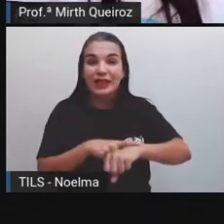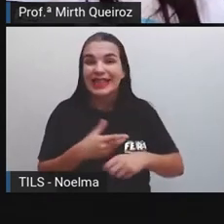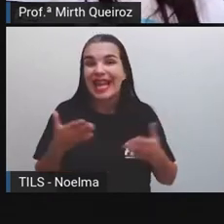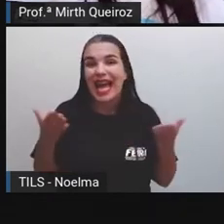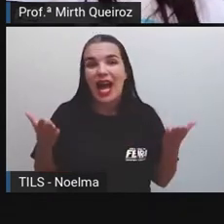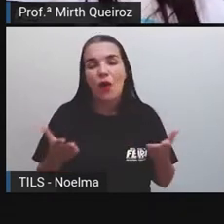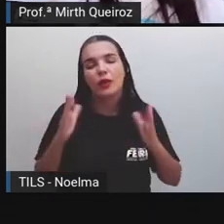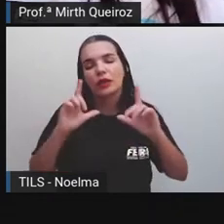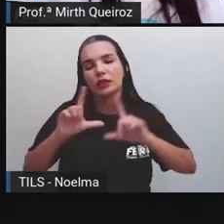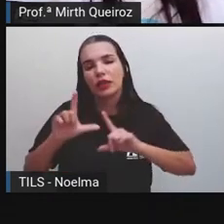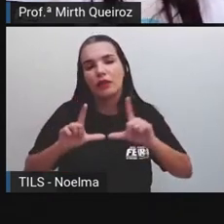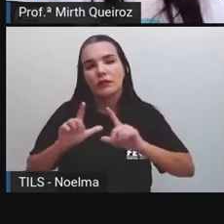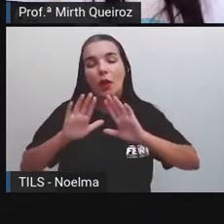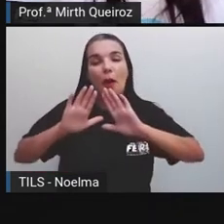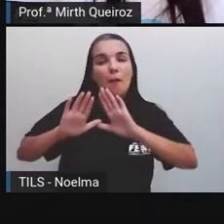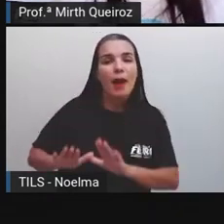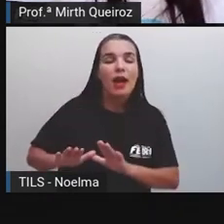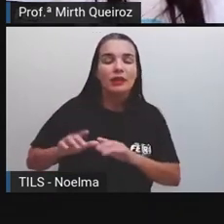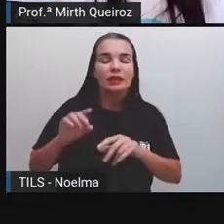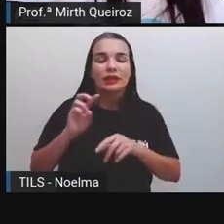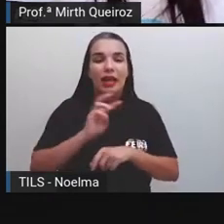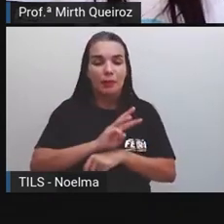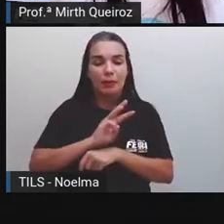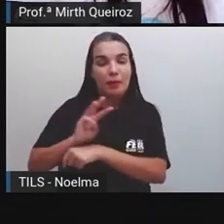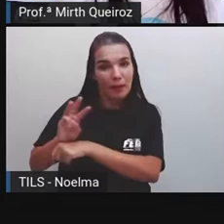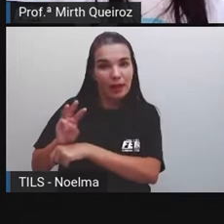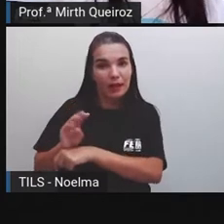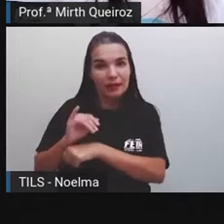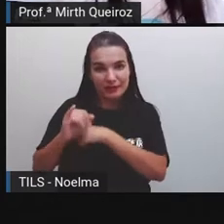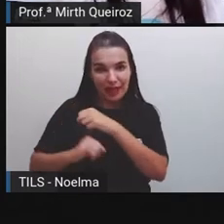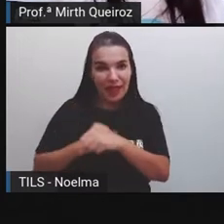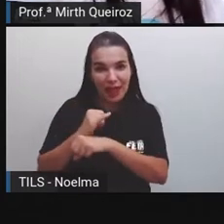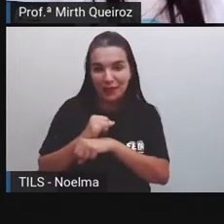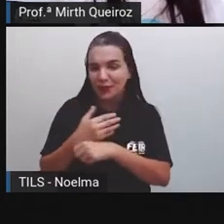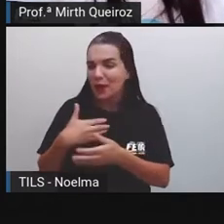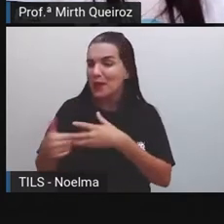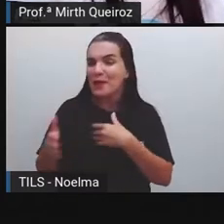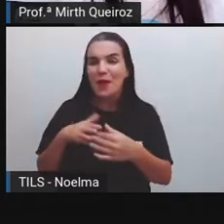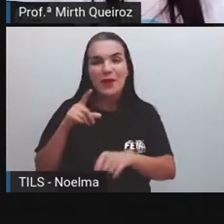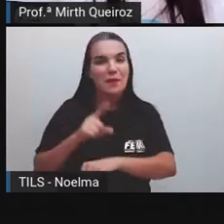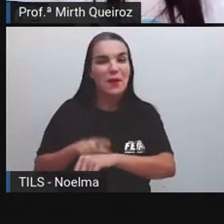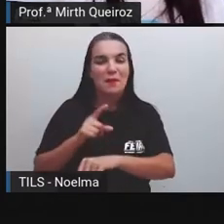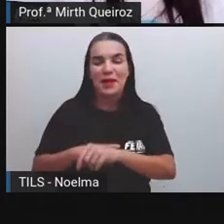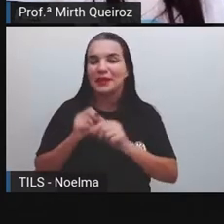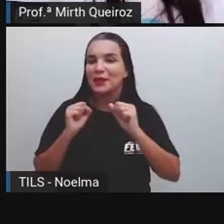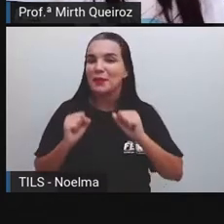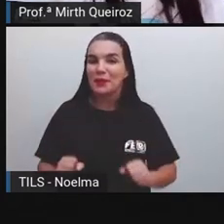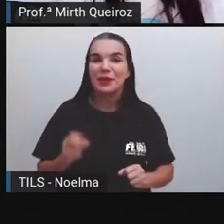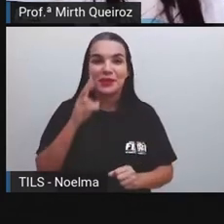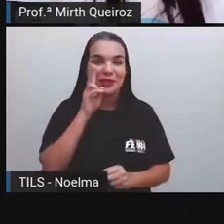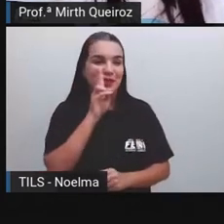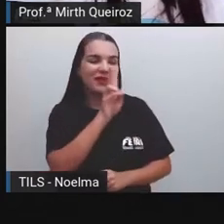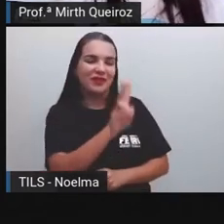E blogs As pessoas Poderiam ter Acesso Às informações Em qualquer momento A qualquer horário Em qualquer